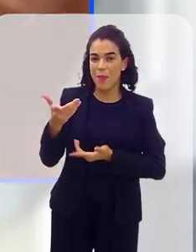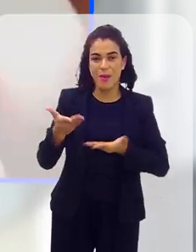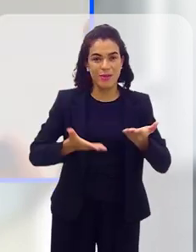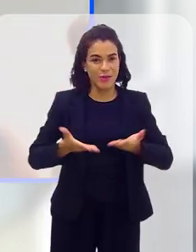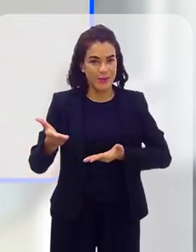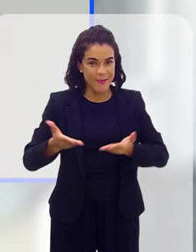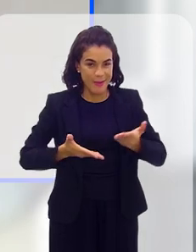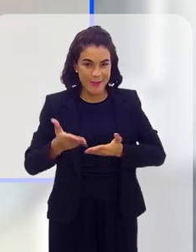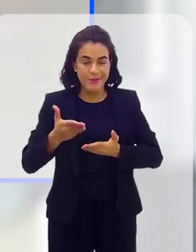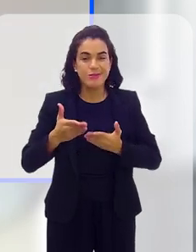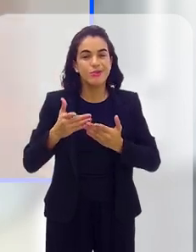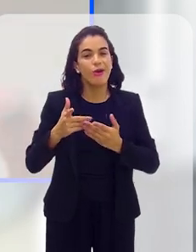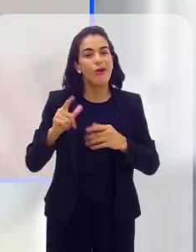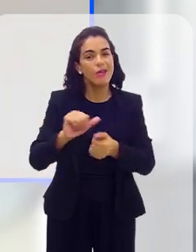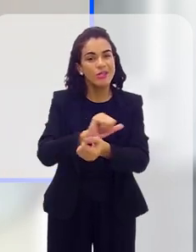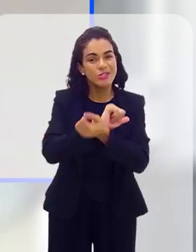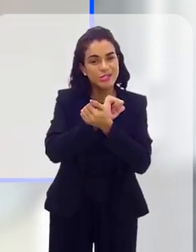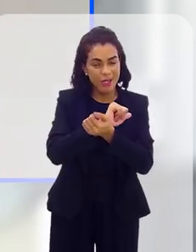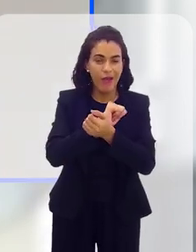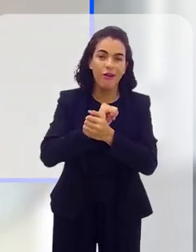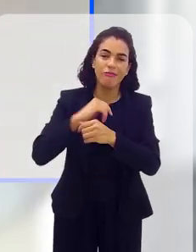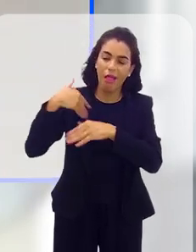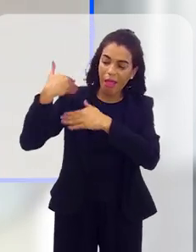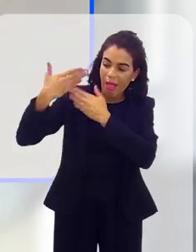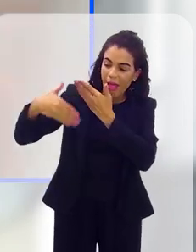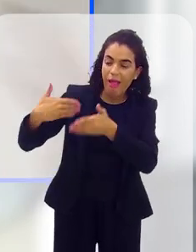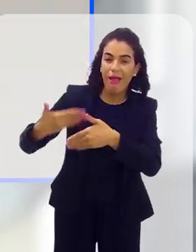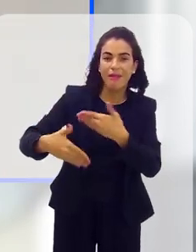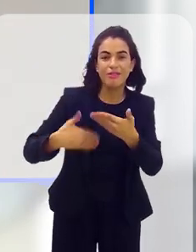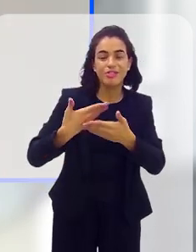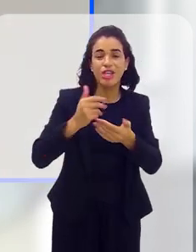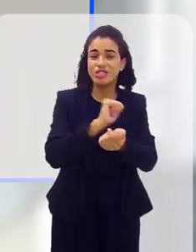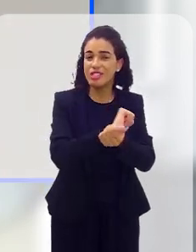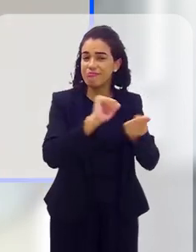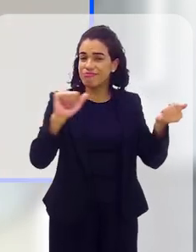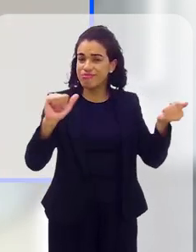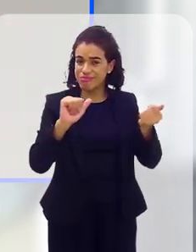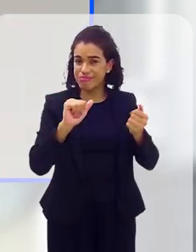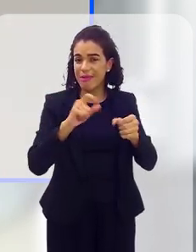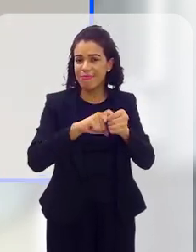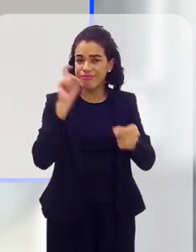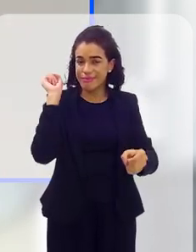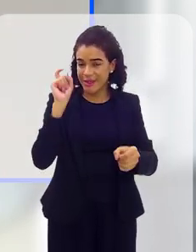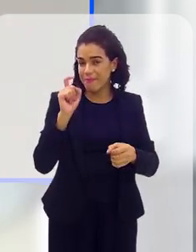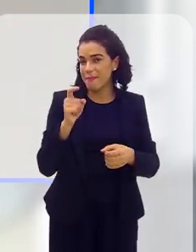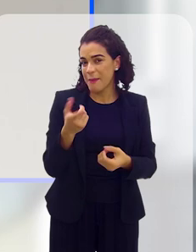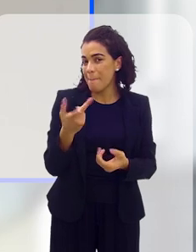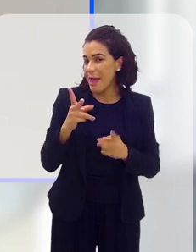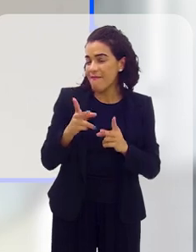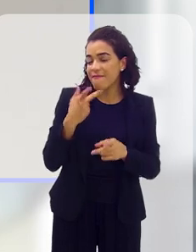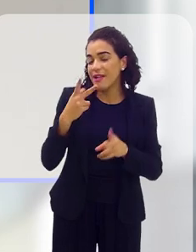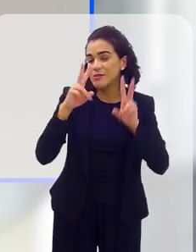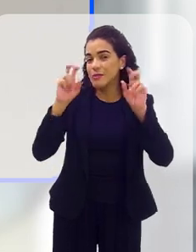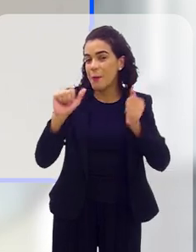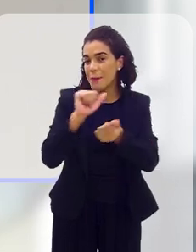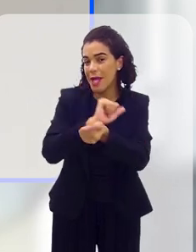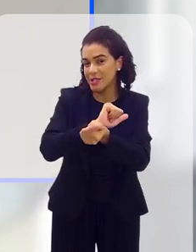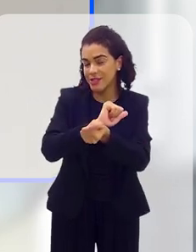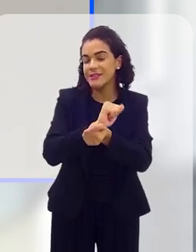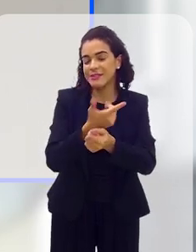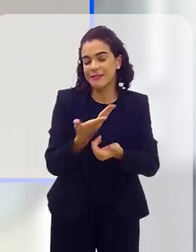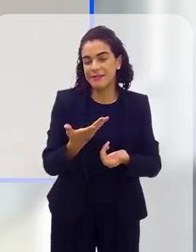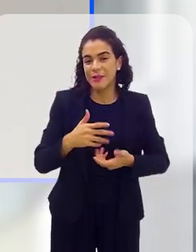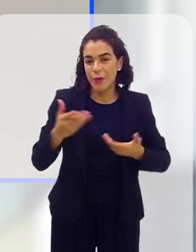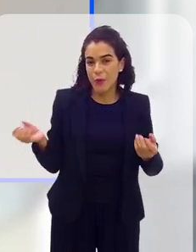problema doméstico no mundo onde a escravidão histórica já tinha sido abolida, mas trata da escravidão